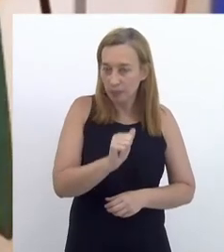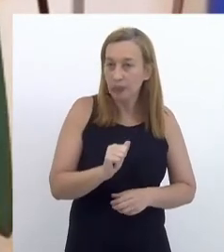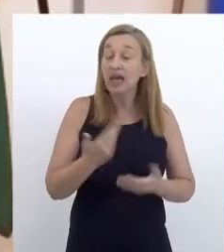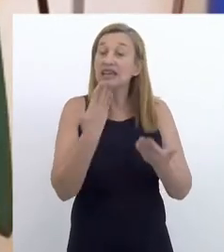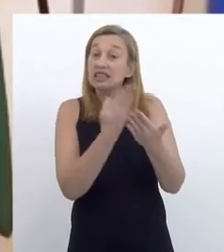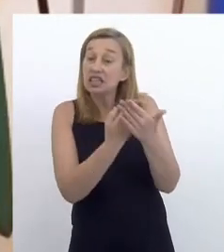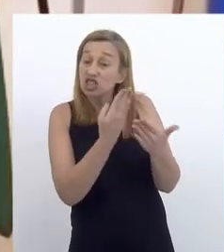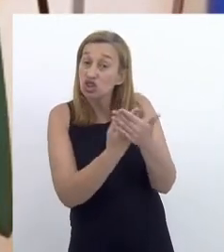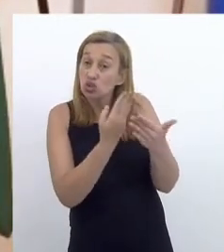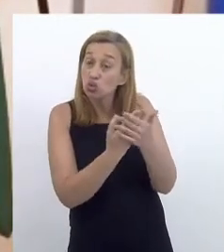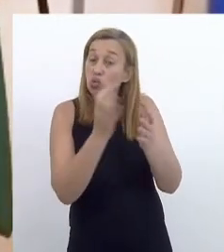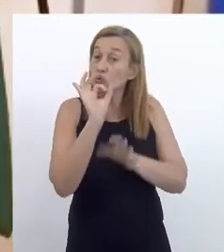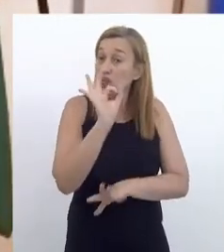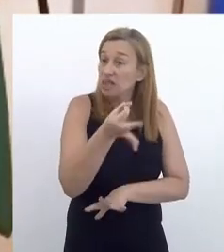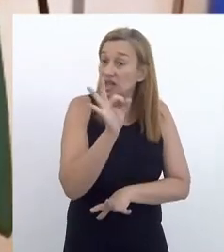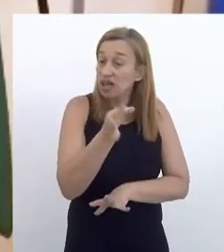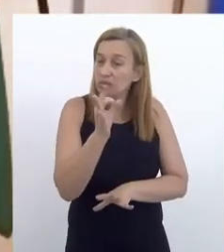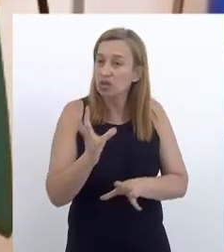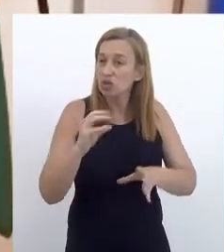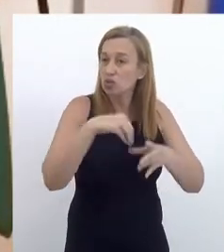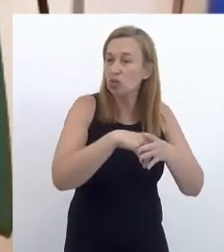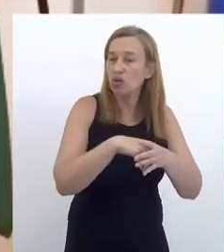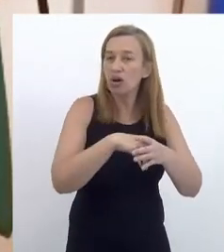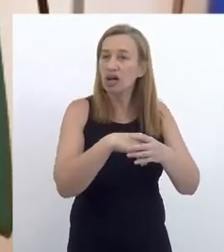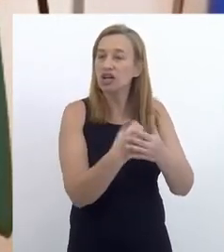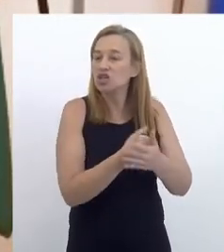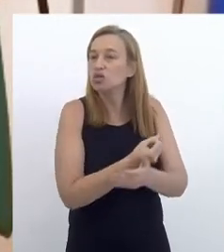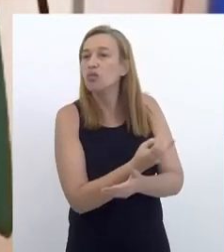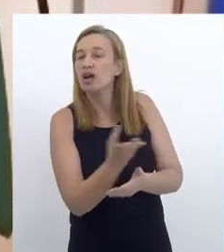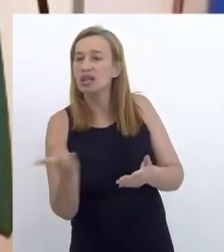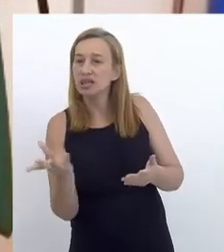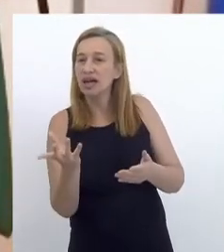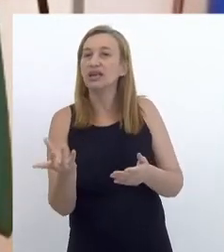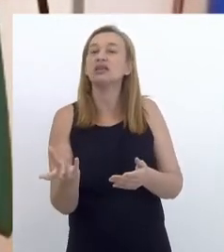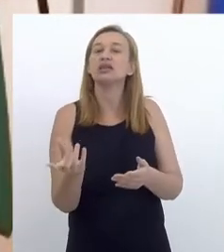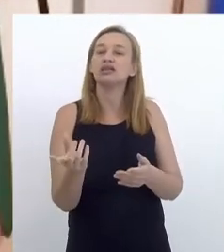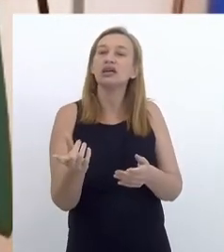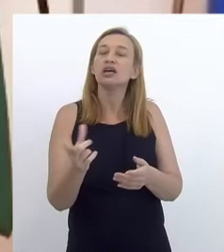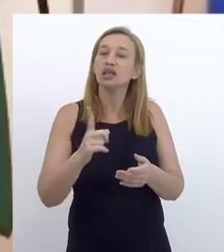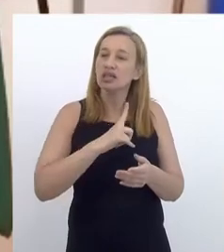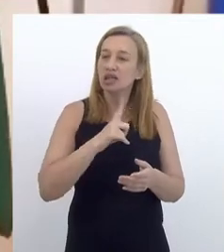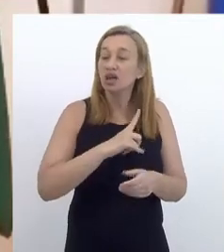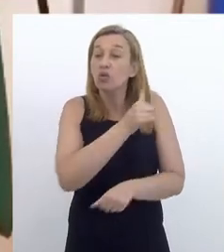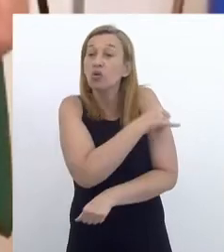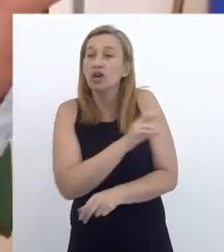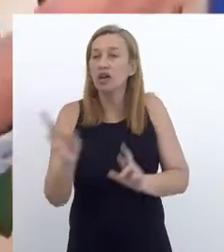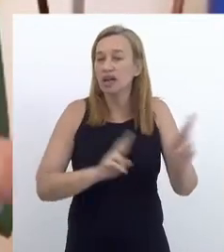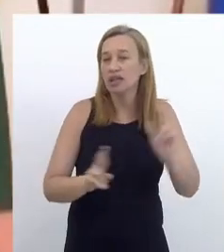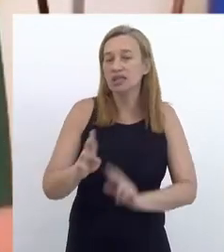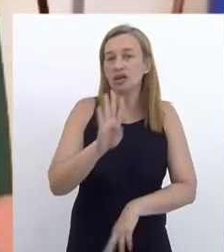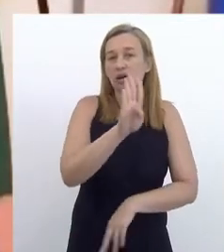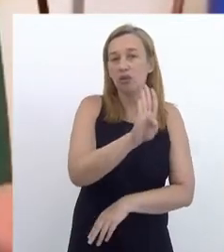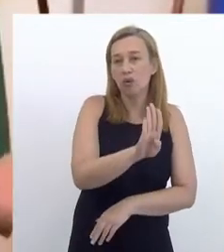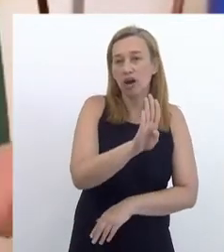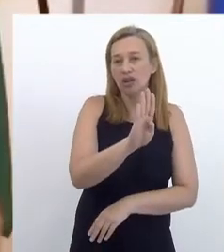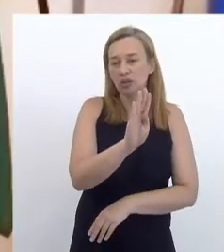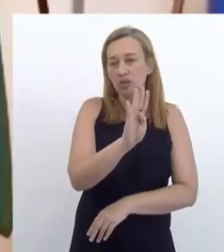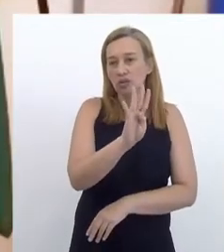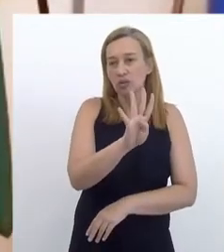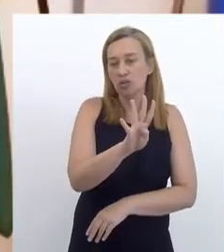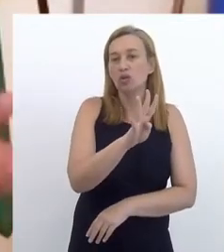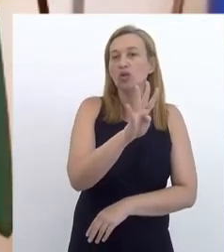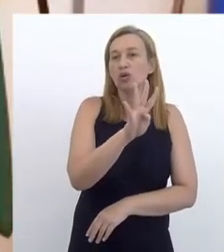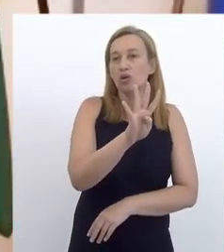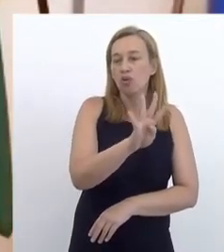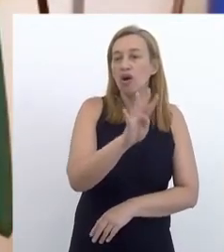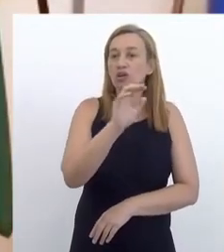estudo, claramente, a gente coloca as virtudes que o Rio de Janeiro tem em relação à rota 4A, aqui em São Paulo. E que